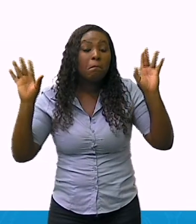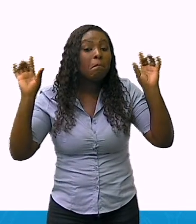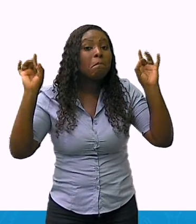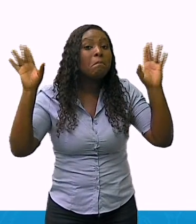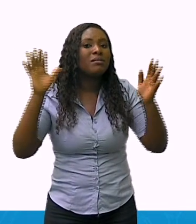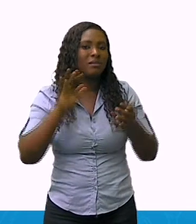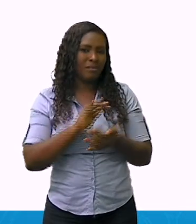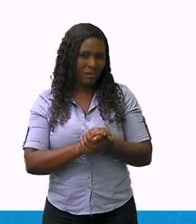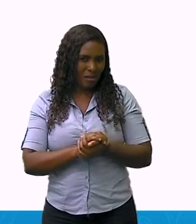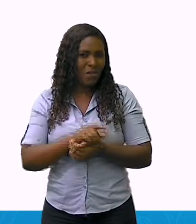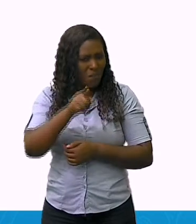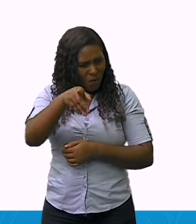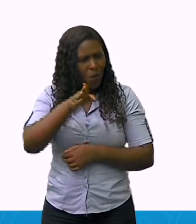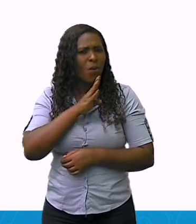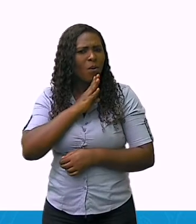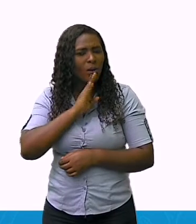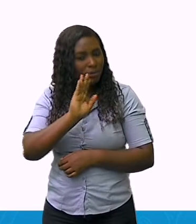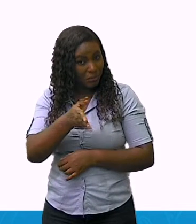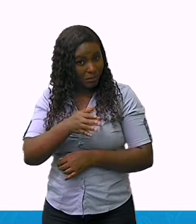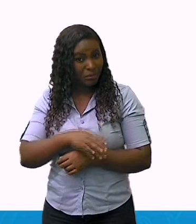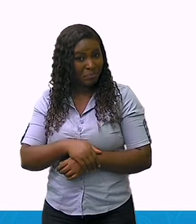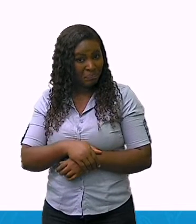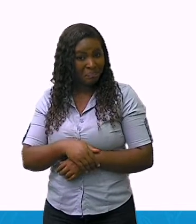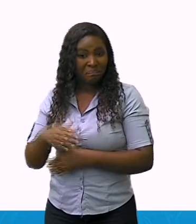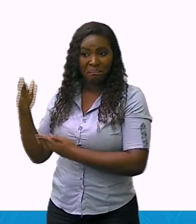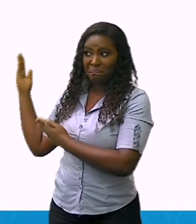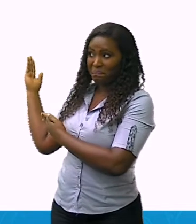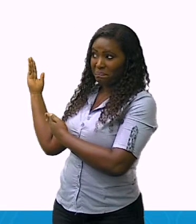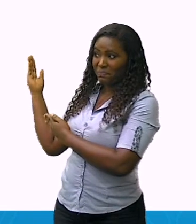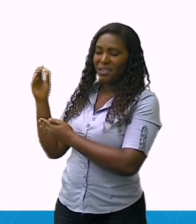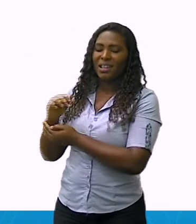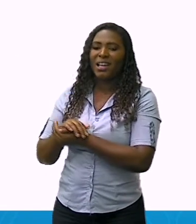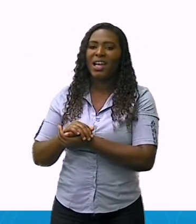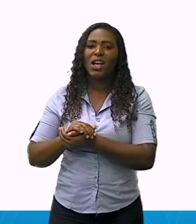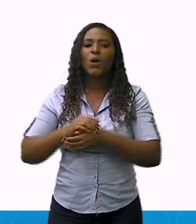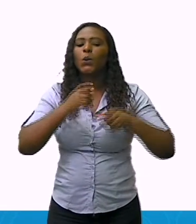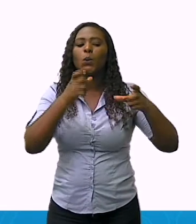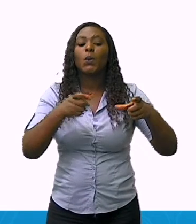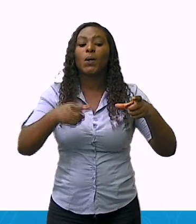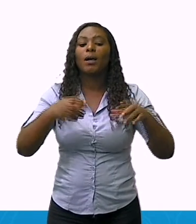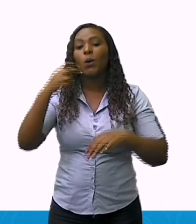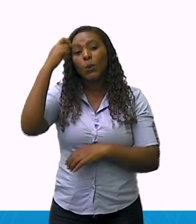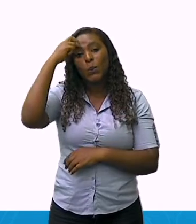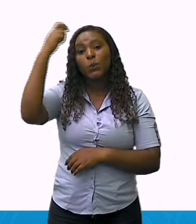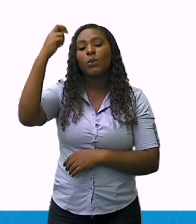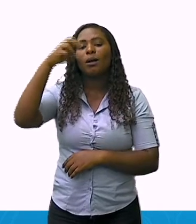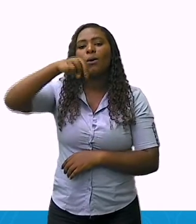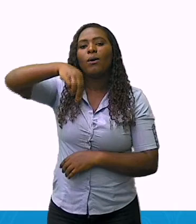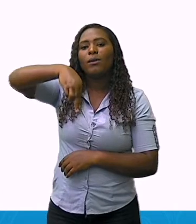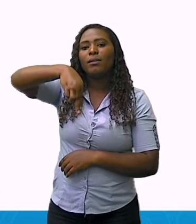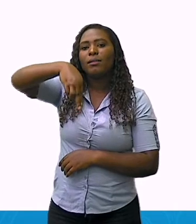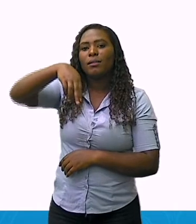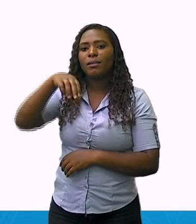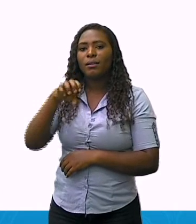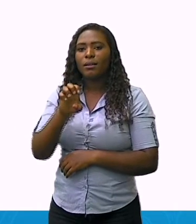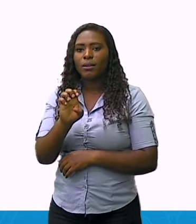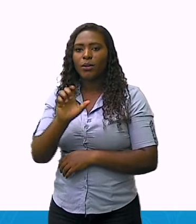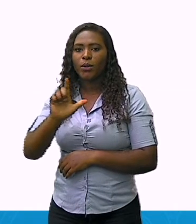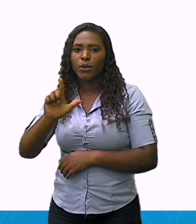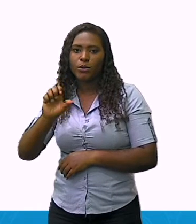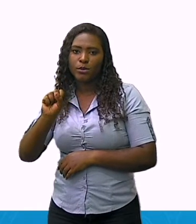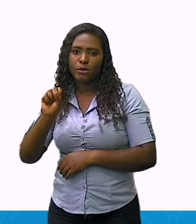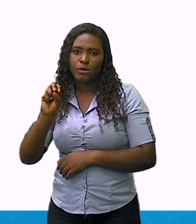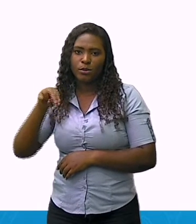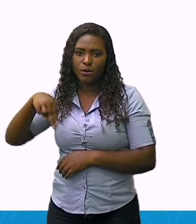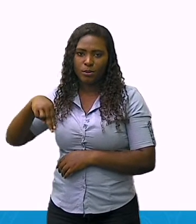Acredito que vocês já conhecem. Este é o Centro Cultural Nelson Mandela. Um espaço que hoje